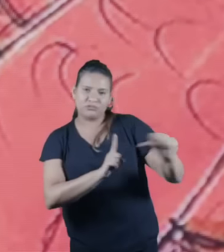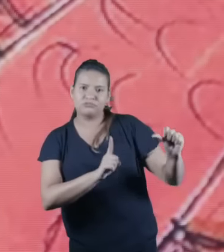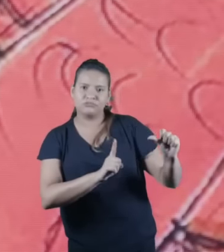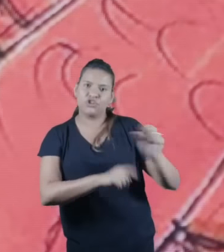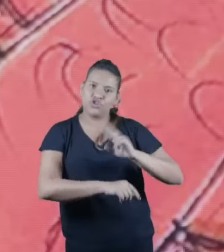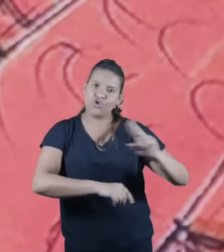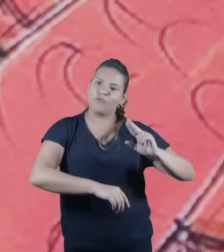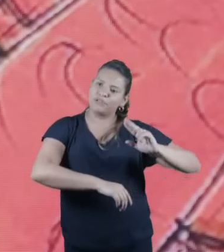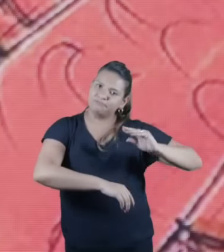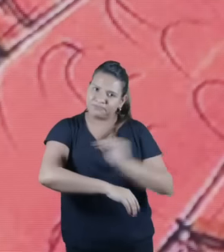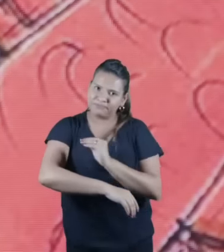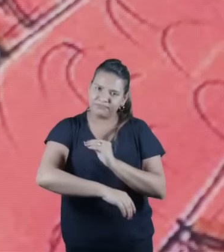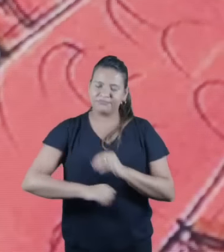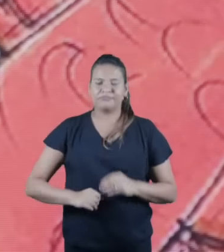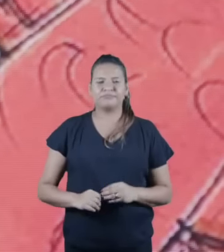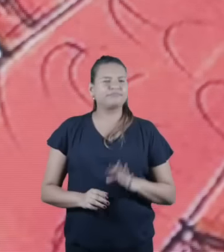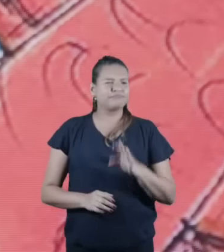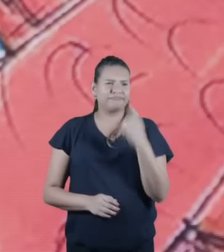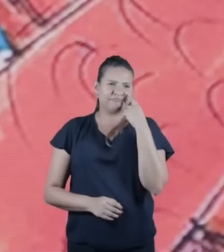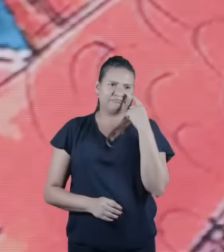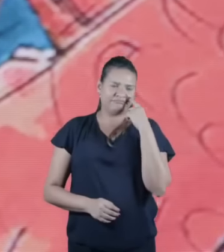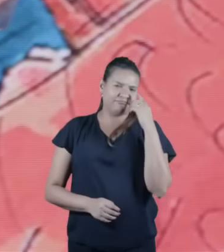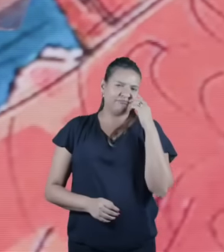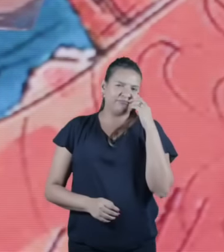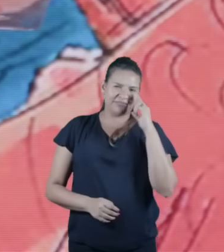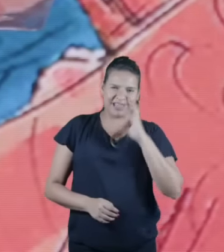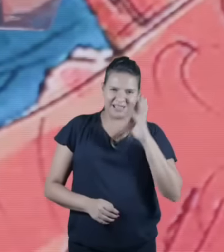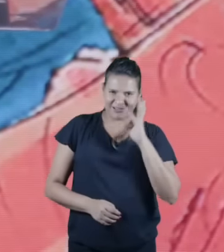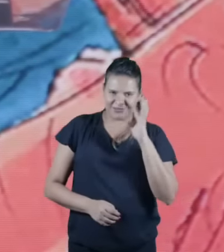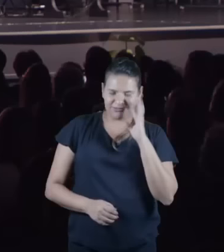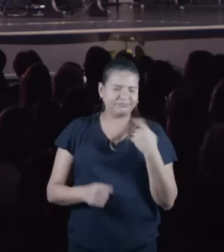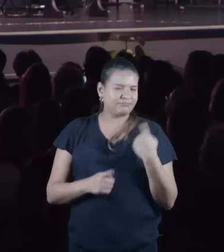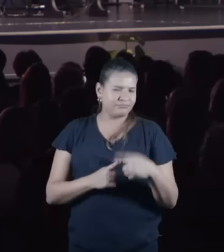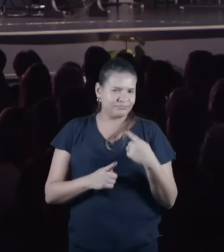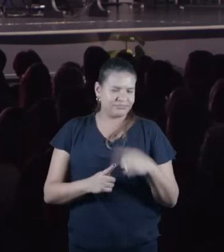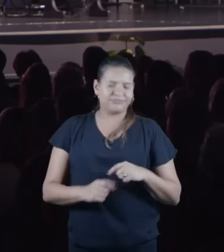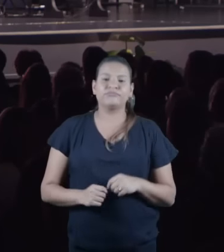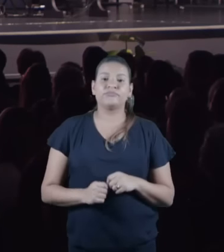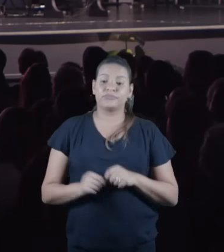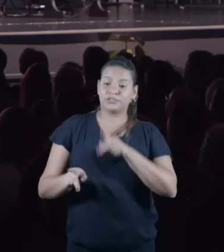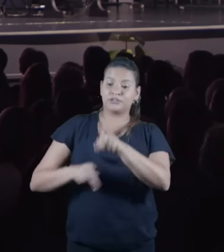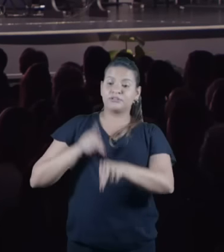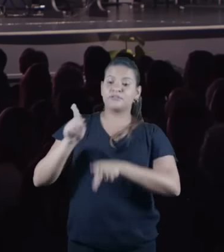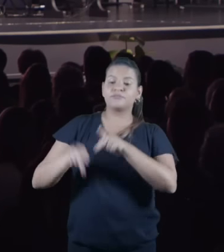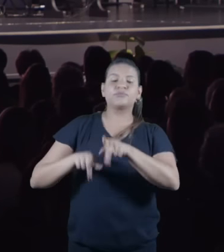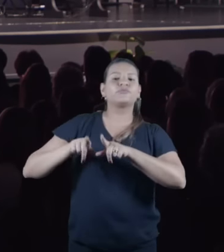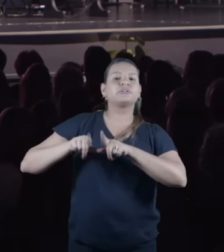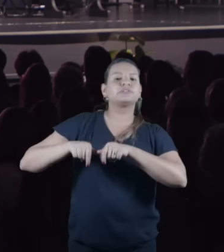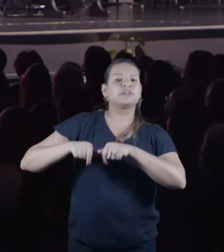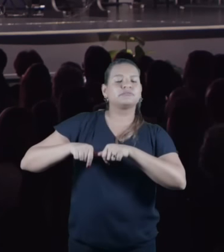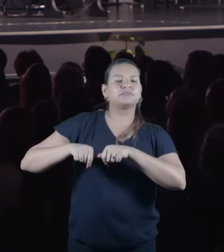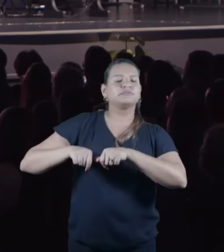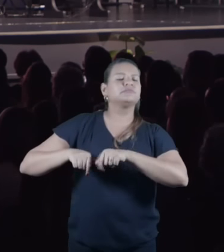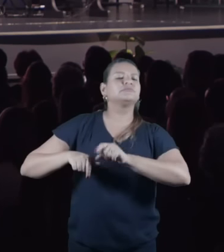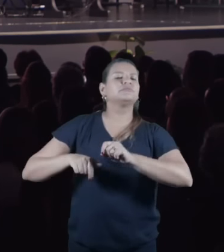E vejam que bonito. Por que o povo de Israel faz a circuncisão? Graças a quem?